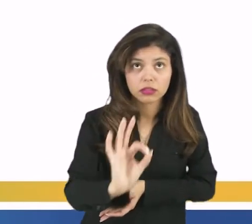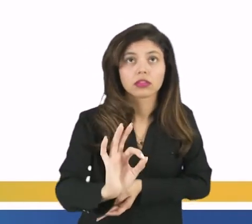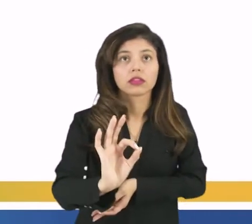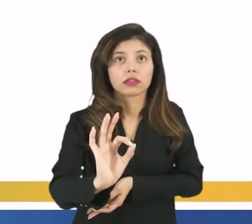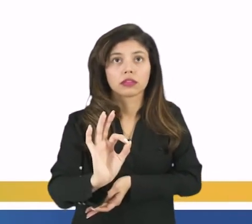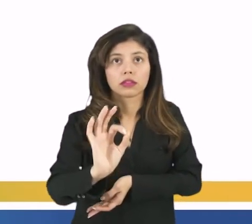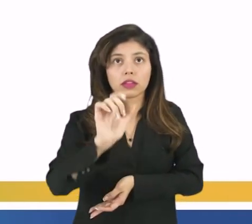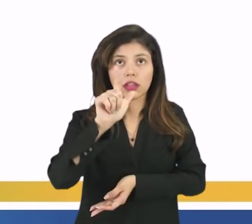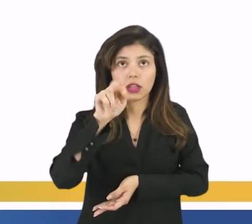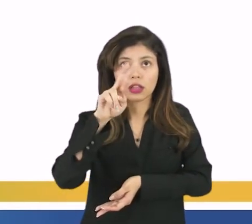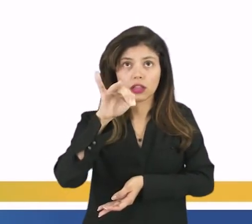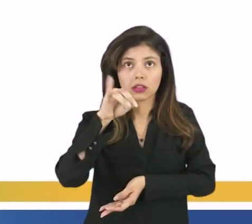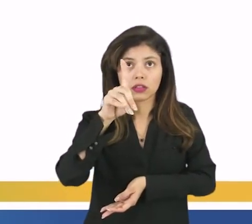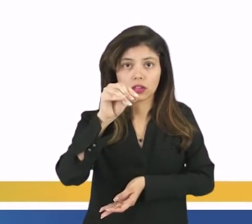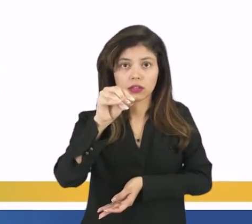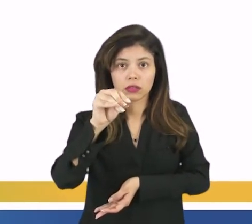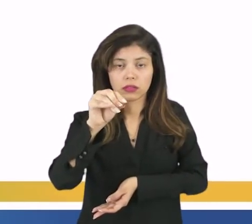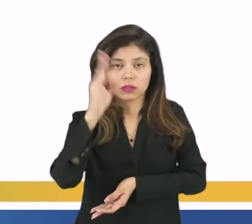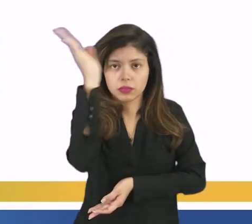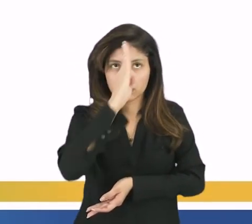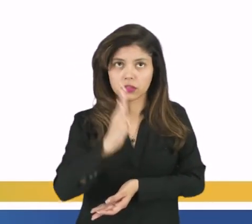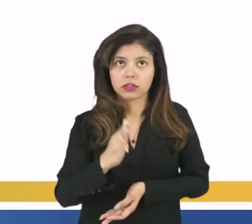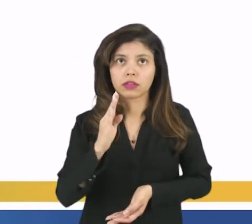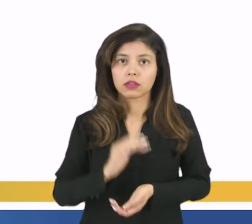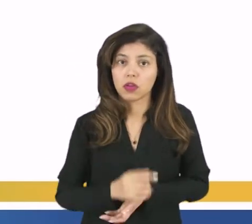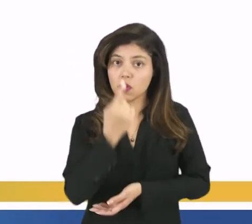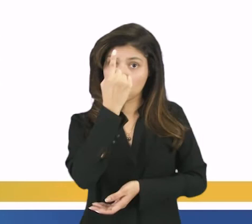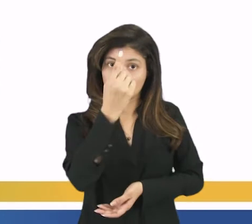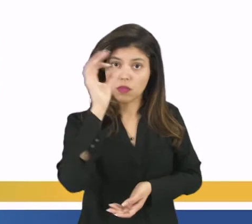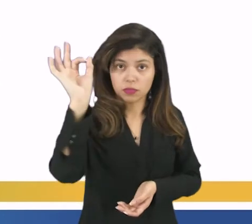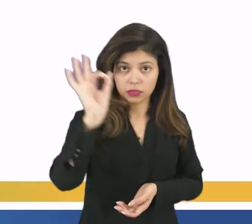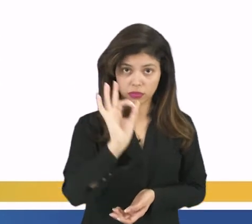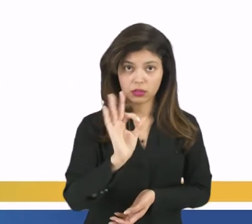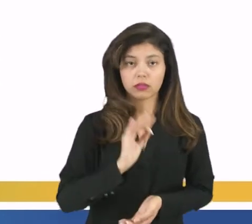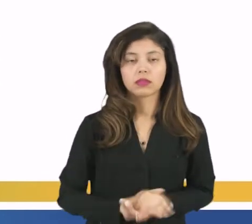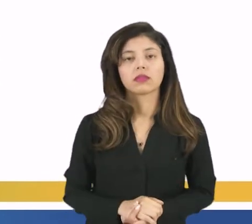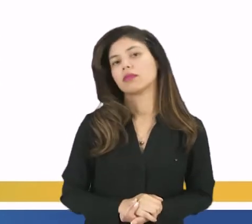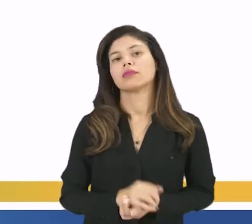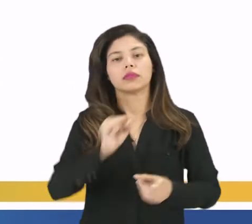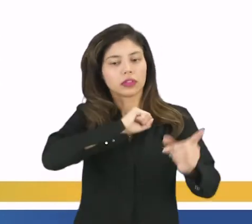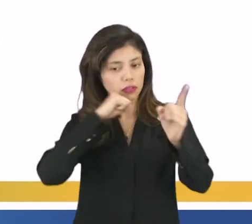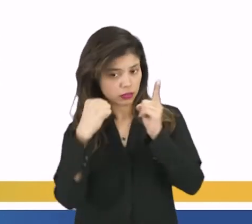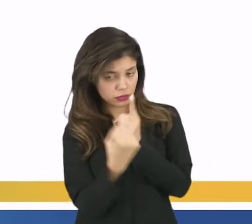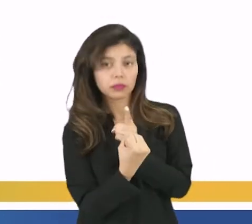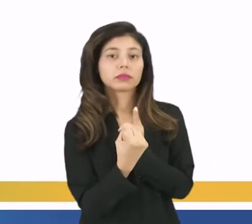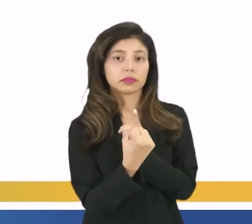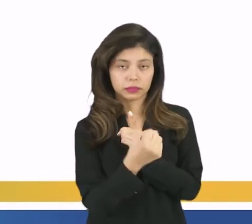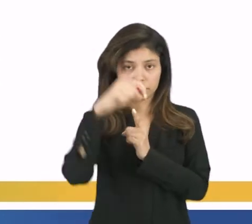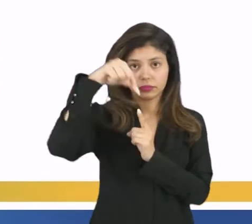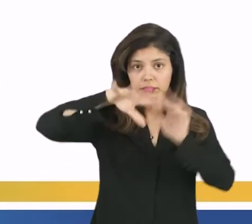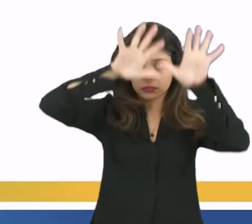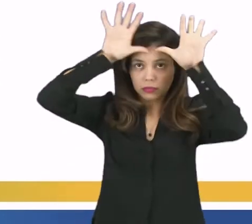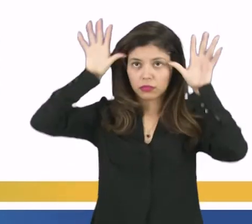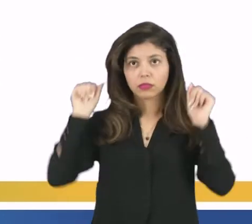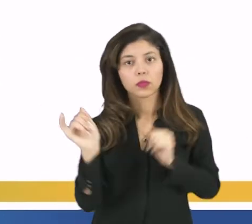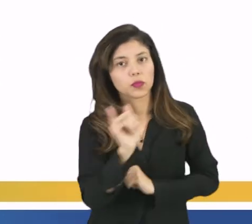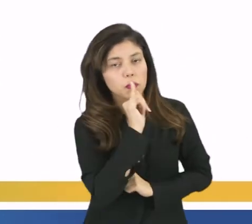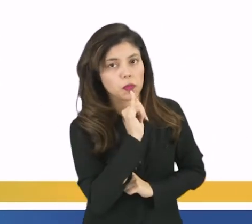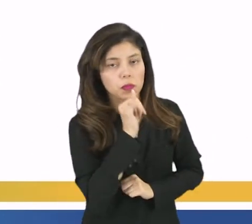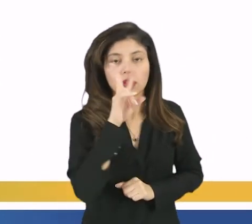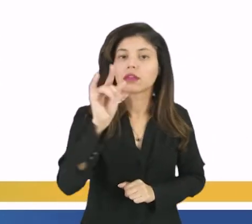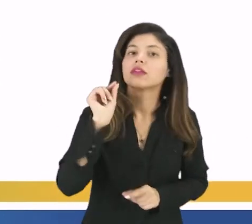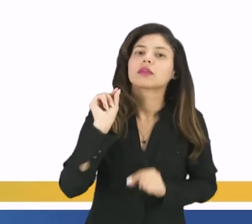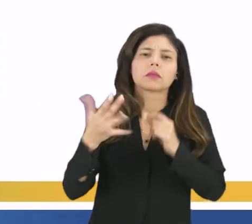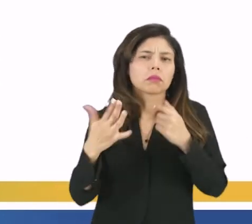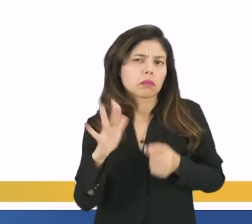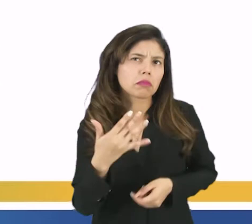% dos eleitorados brasileiros. Ou seja, 1% de uma sociedade, aqui no Acre, por exemplo, nós vamos ter